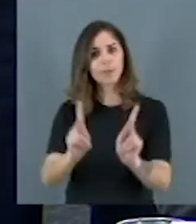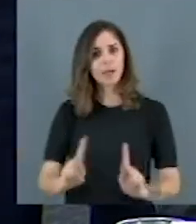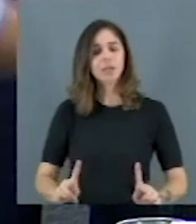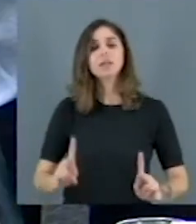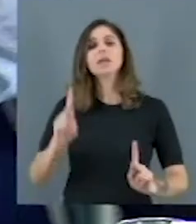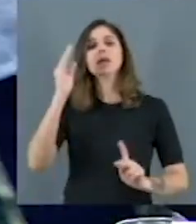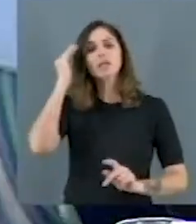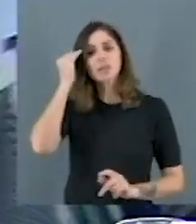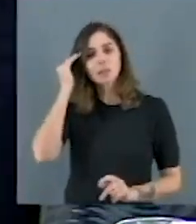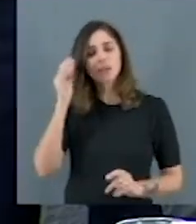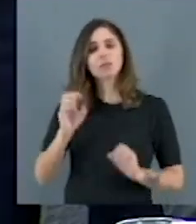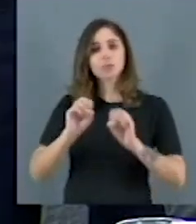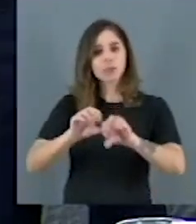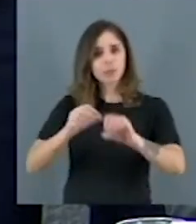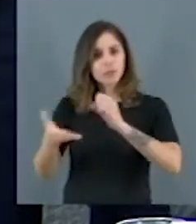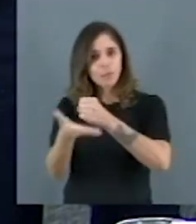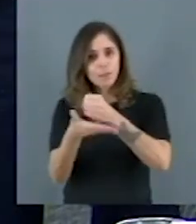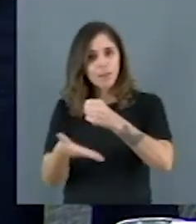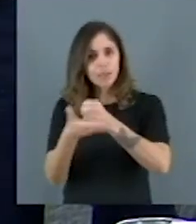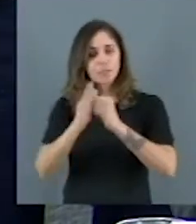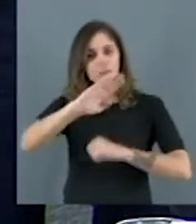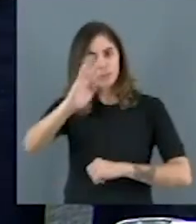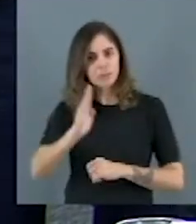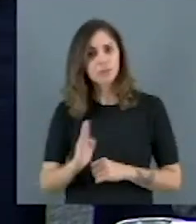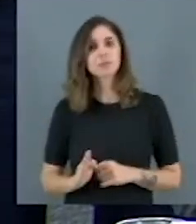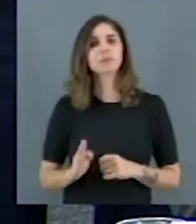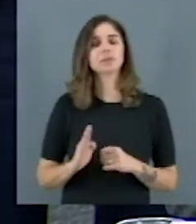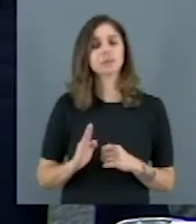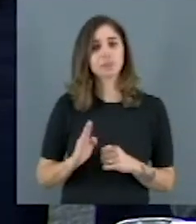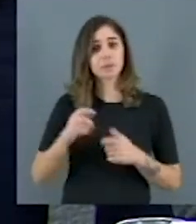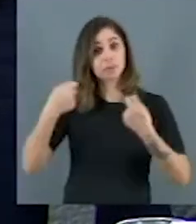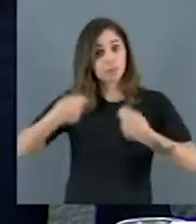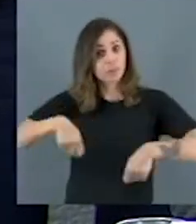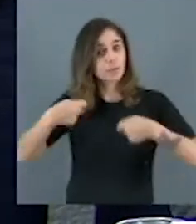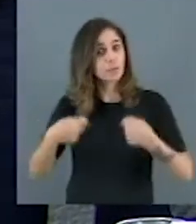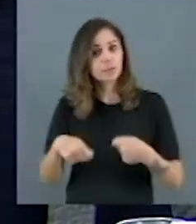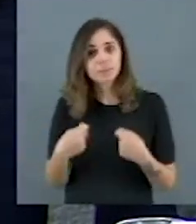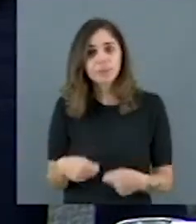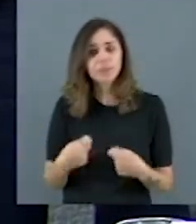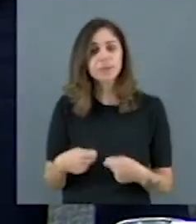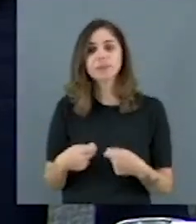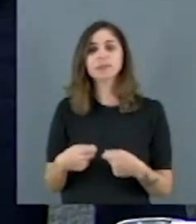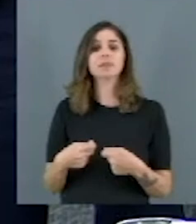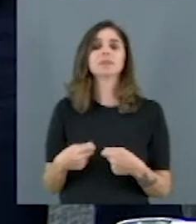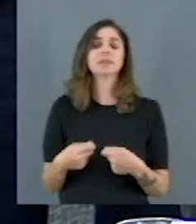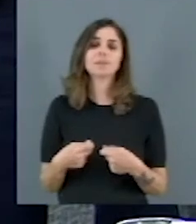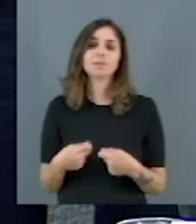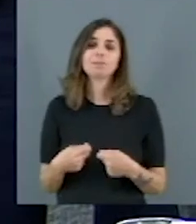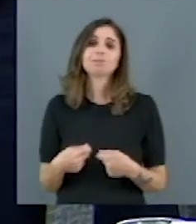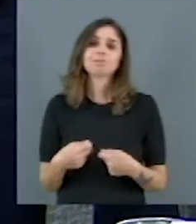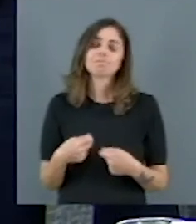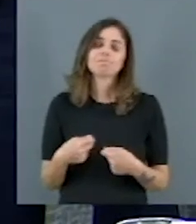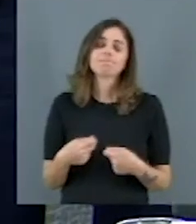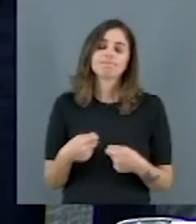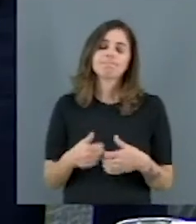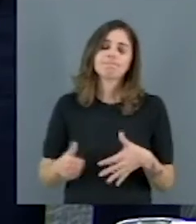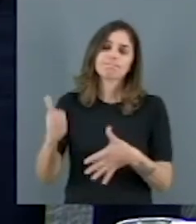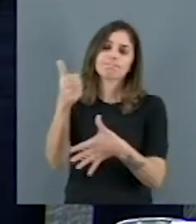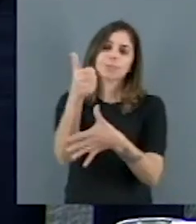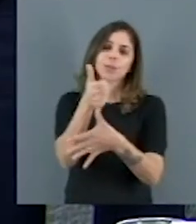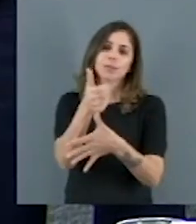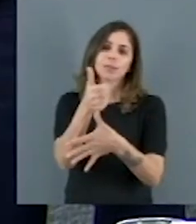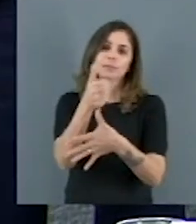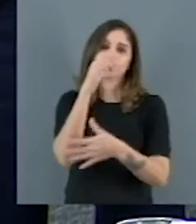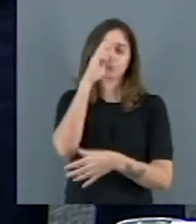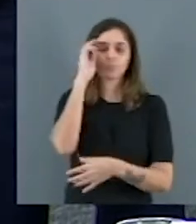entendemos que a educação básica brasileira, ela precisa ser entendida por nós como prioridade. Falávamos